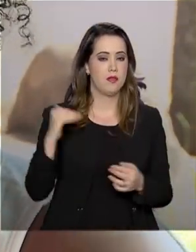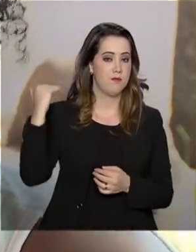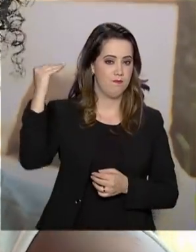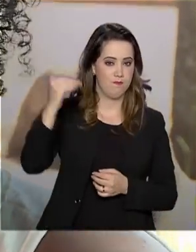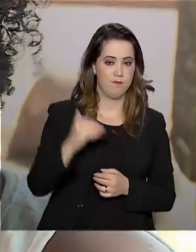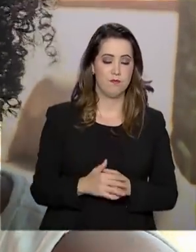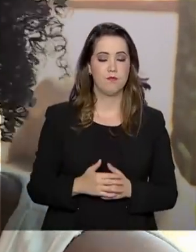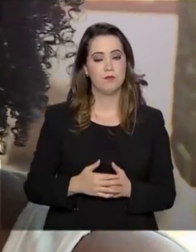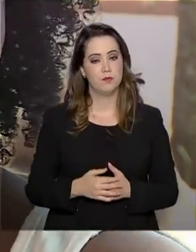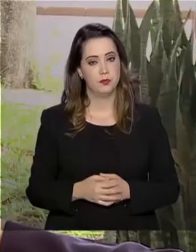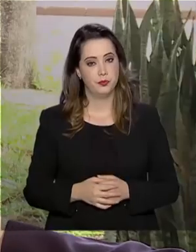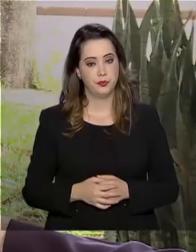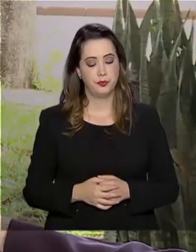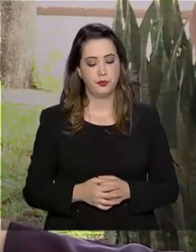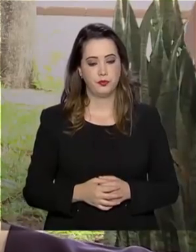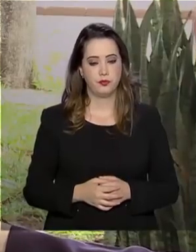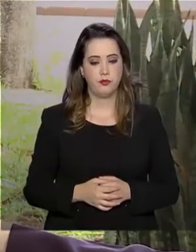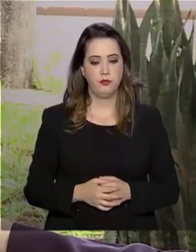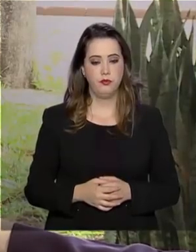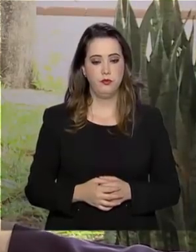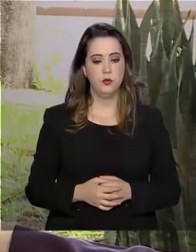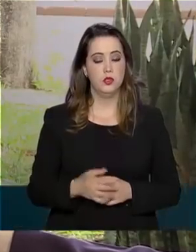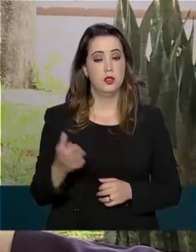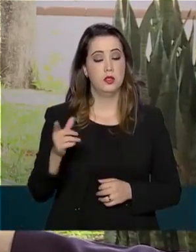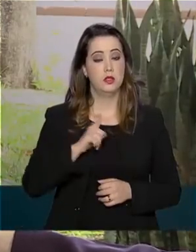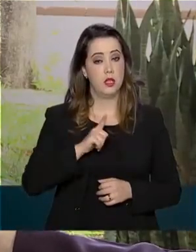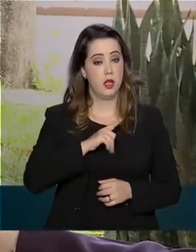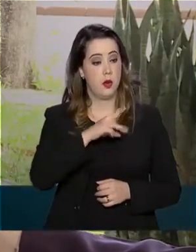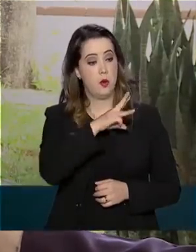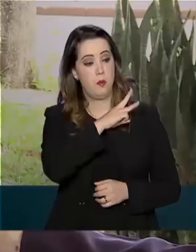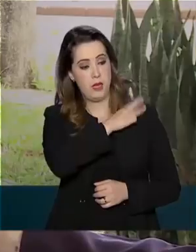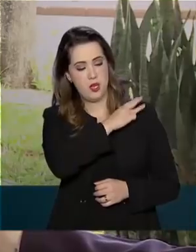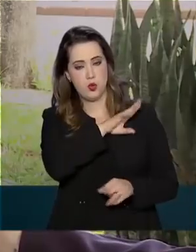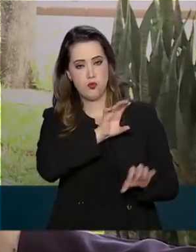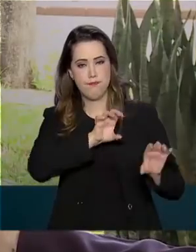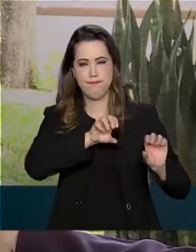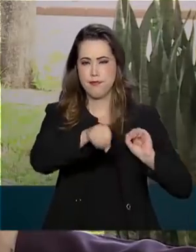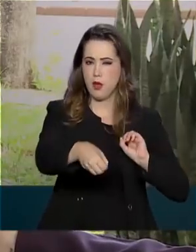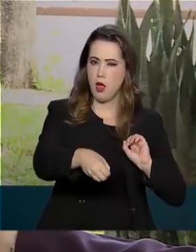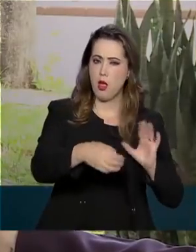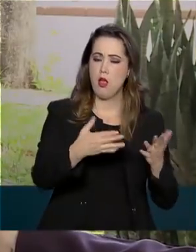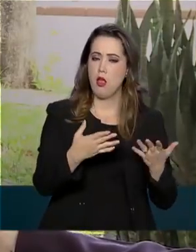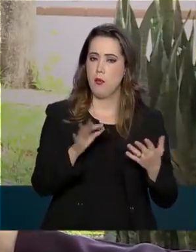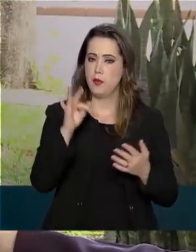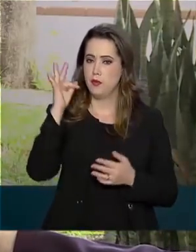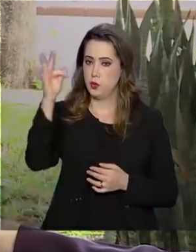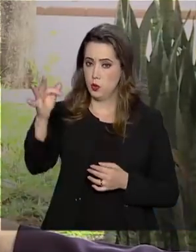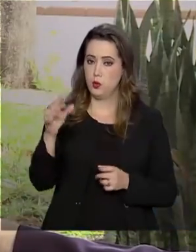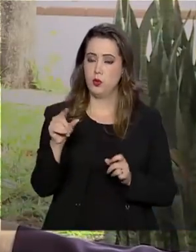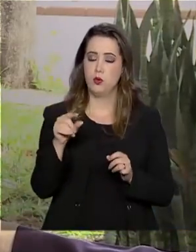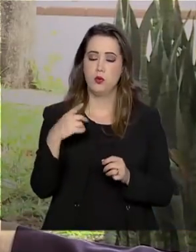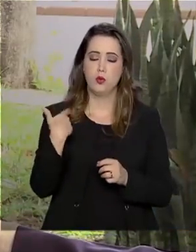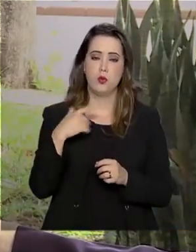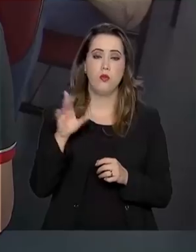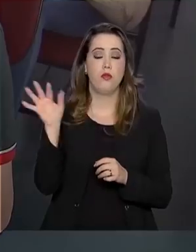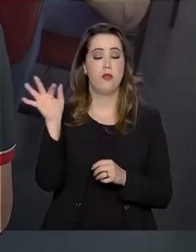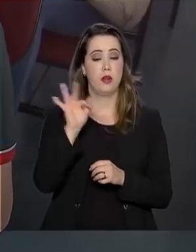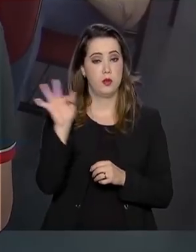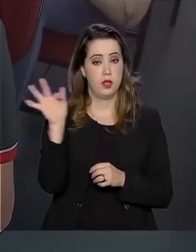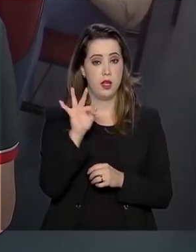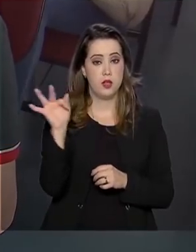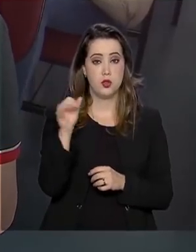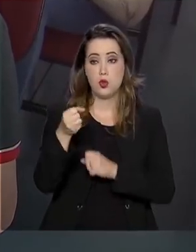adultos, o Enseja. Ter o certificado do ensino médio para futuramente fazer uma faculdade de jornalismo.